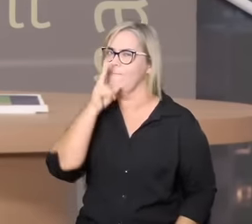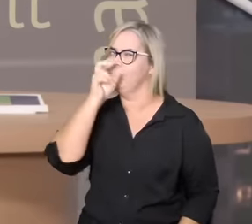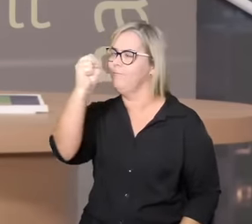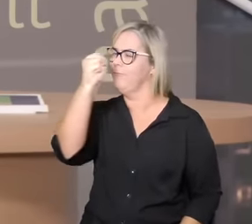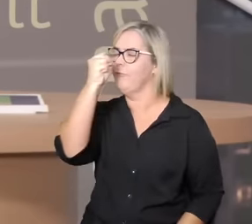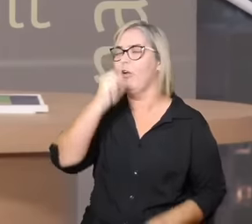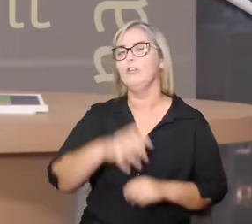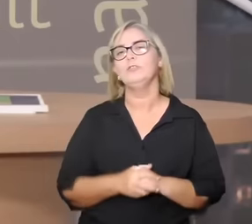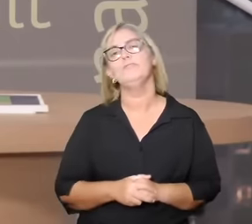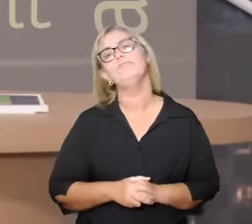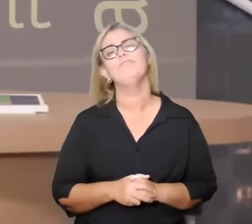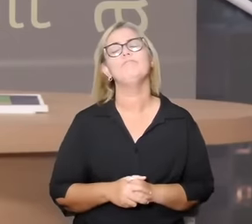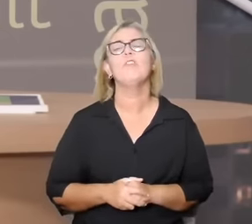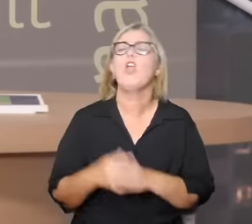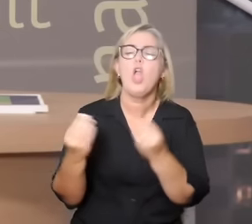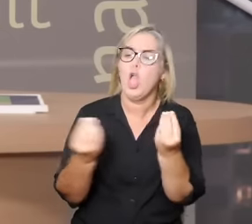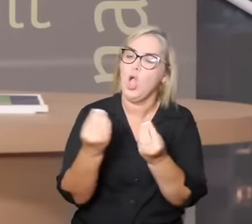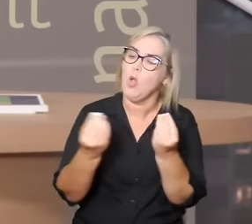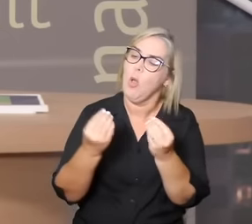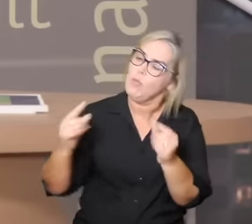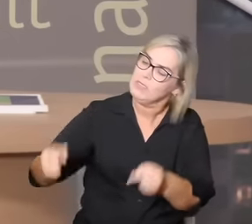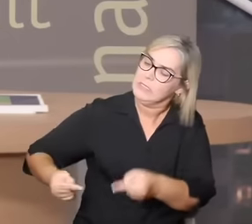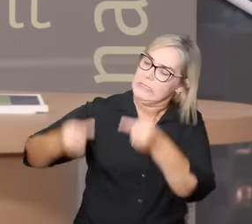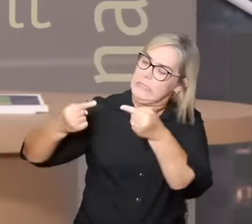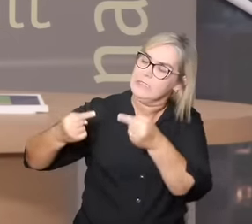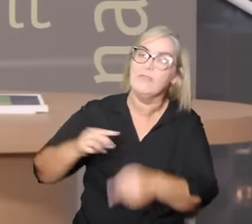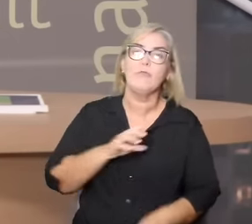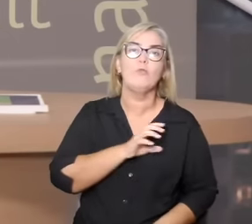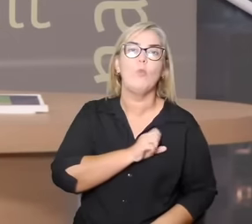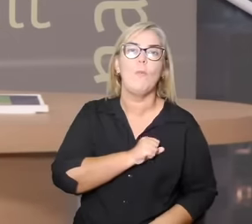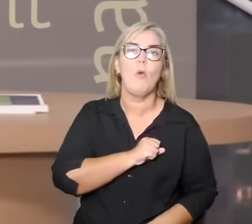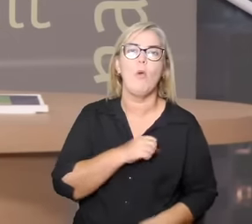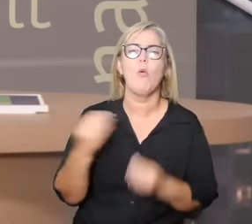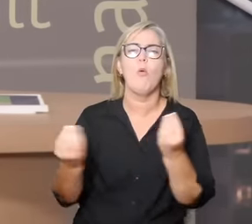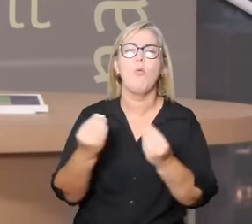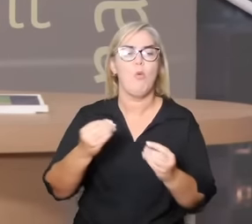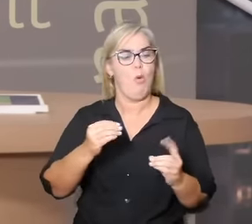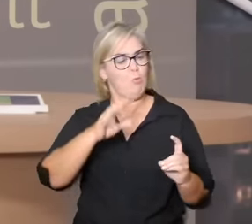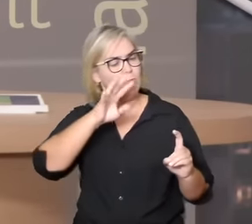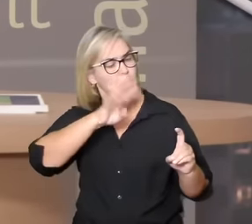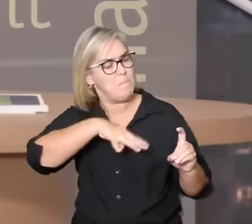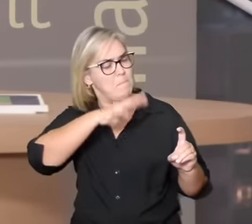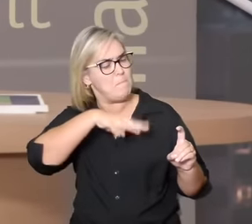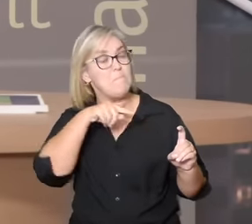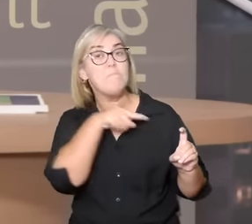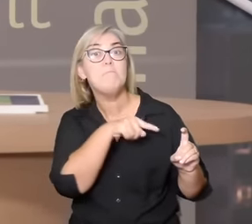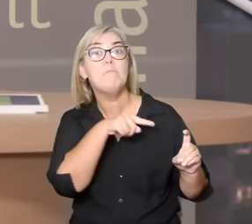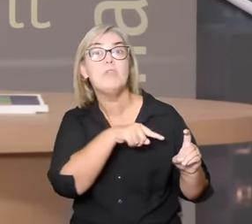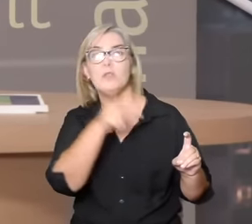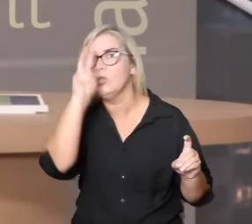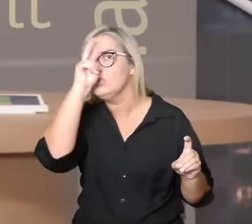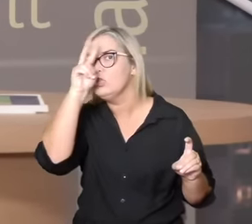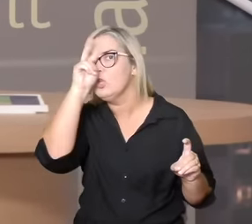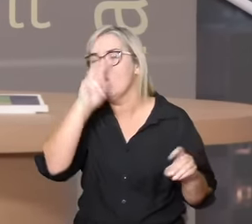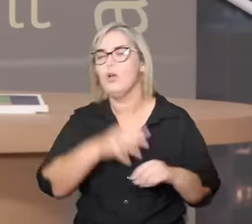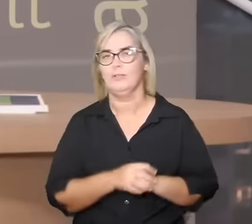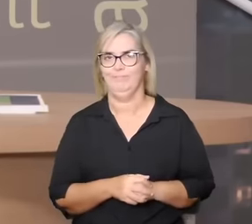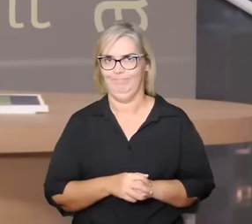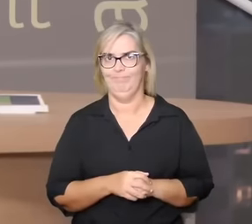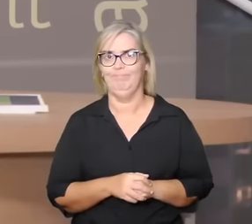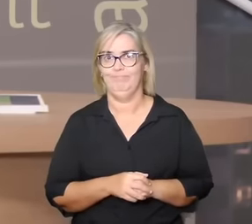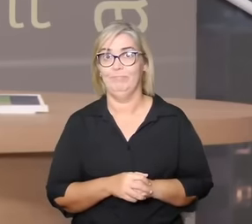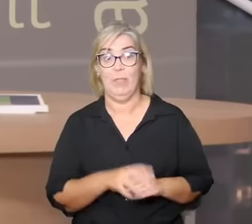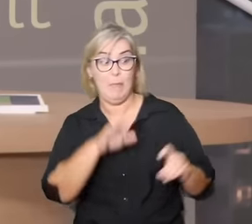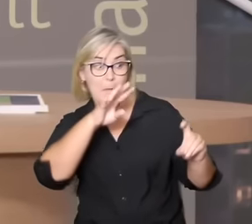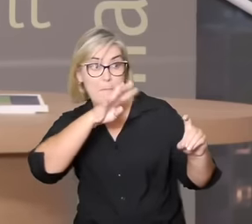em jogo nessa história, o está em jogo nesse mito? Um mito pode trazer, cada personagem pode representar coisas